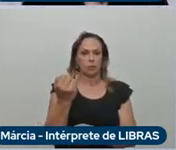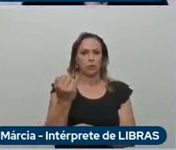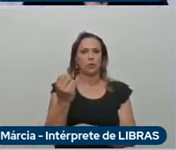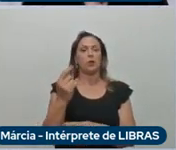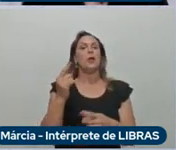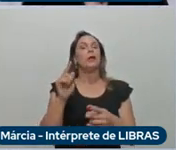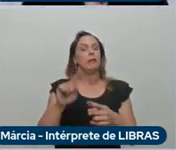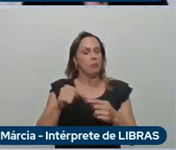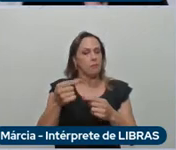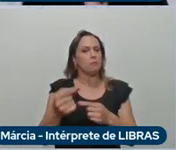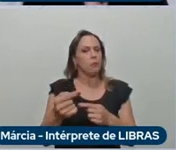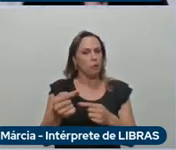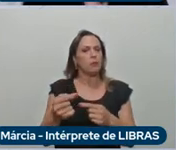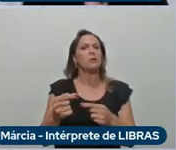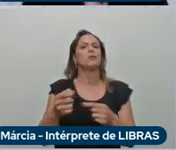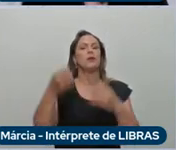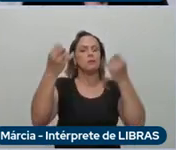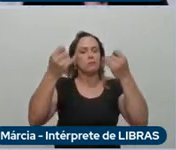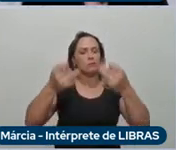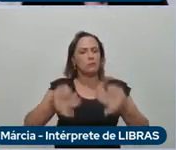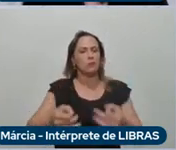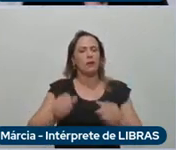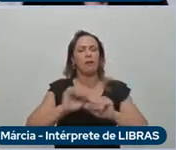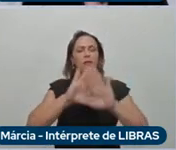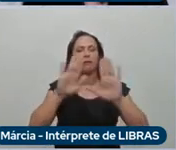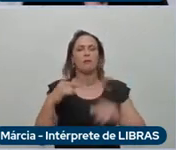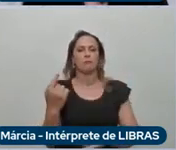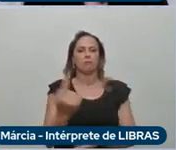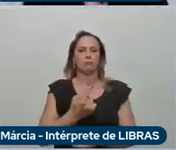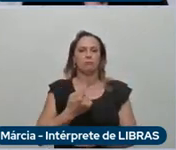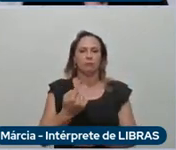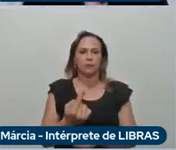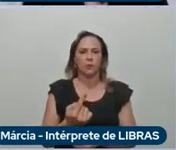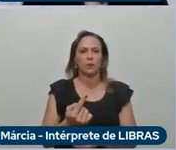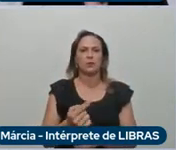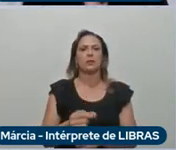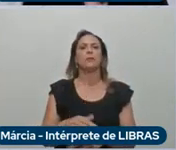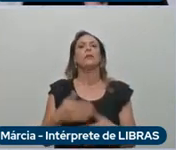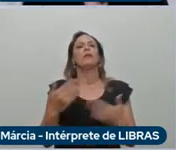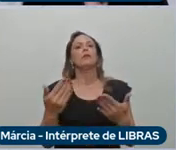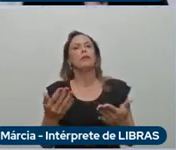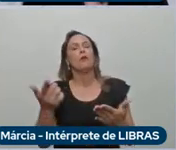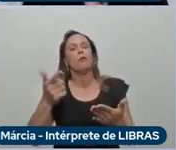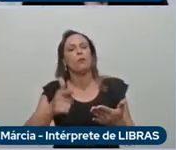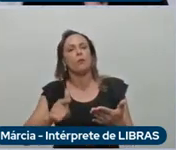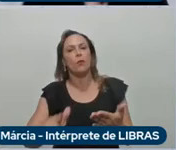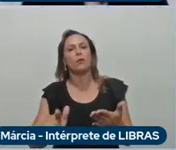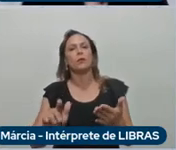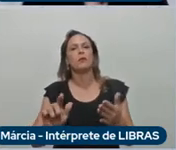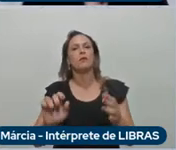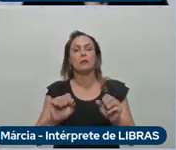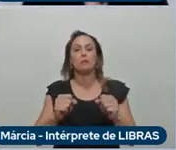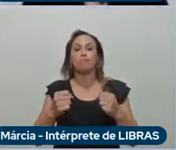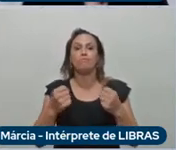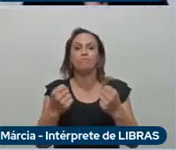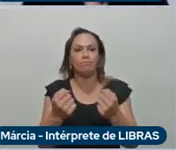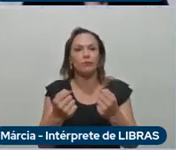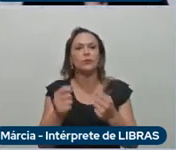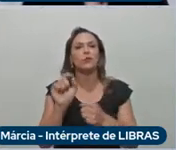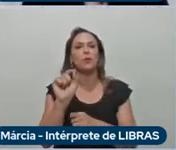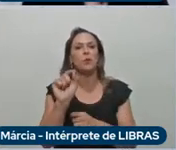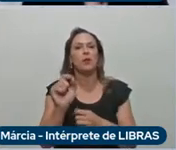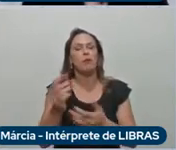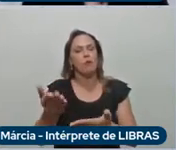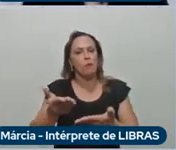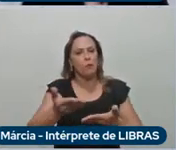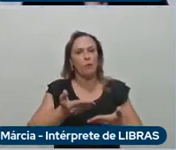elucidar a todos. Então, nessas palavras, e, mais uma vez, reforçando aqui o nosso convite, o nosso